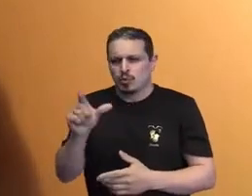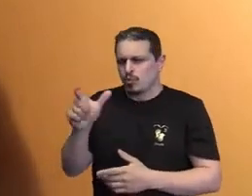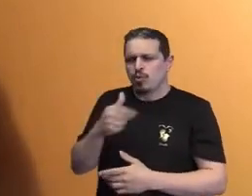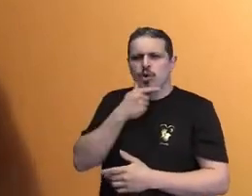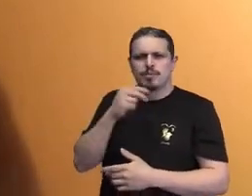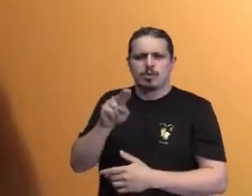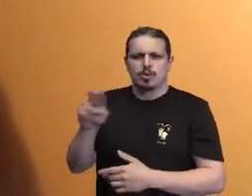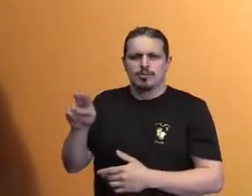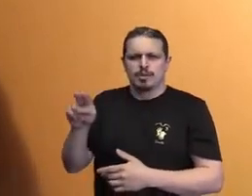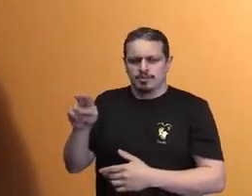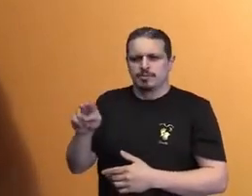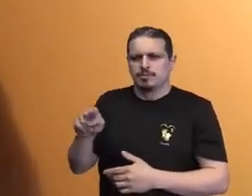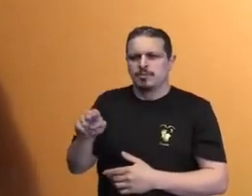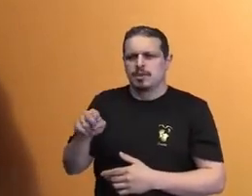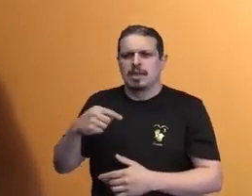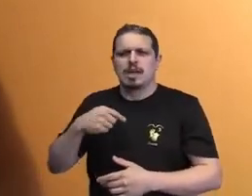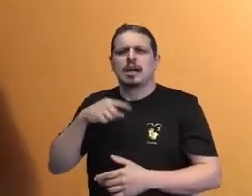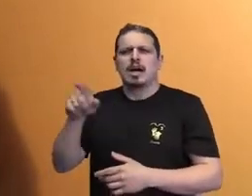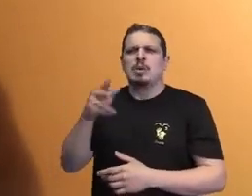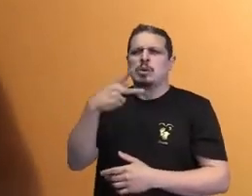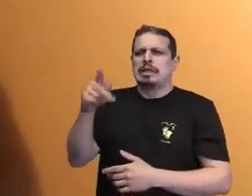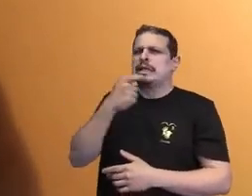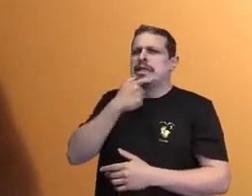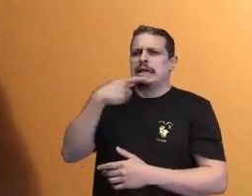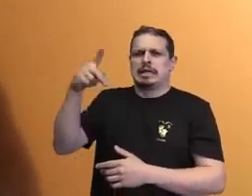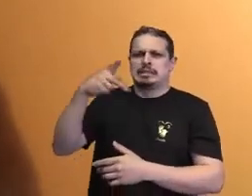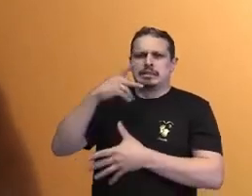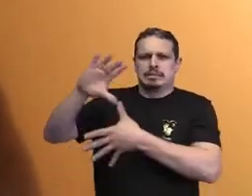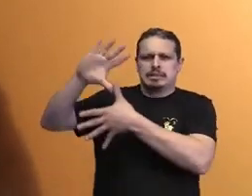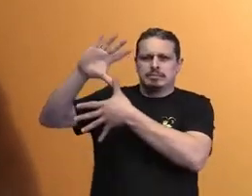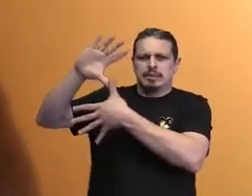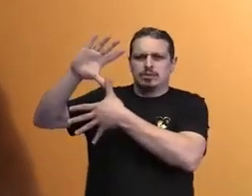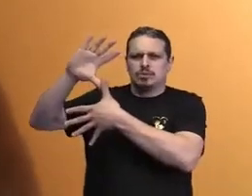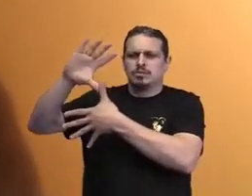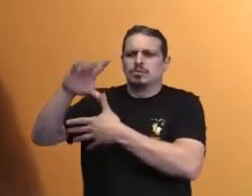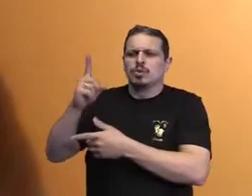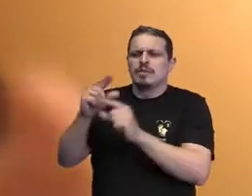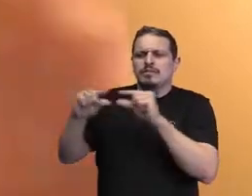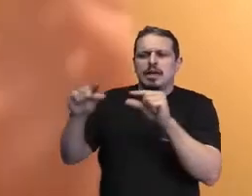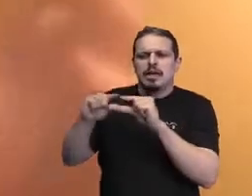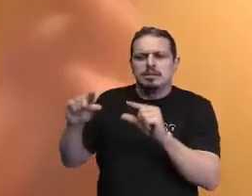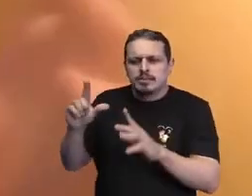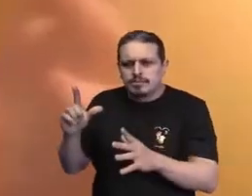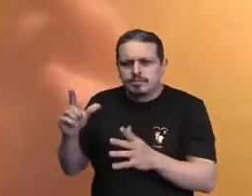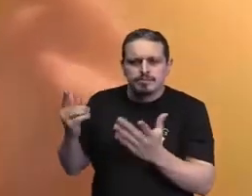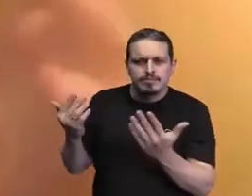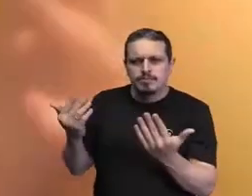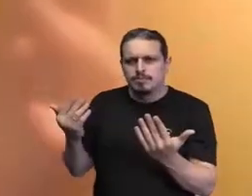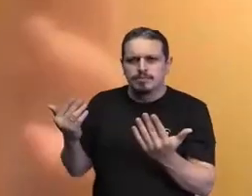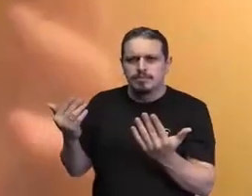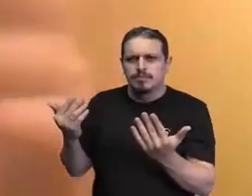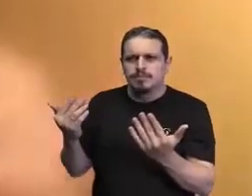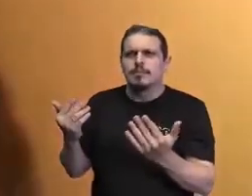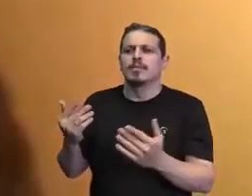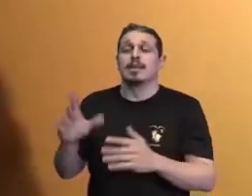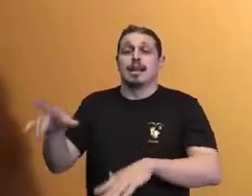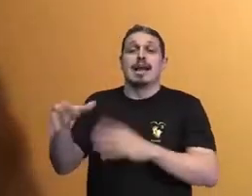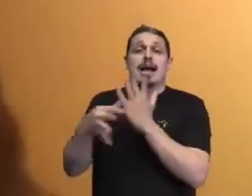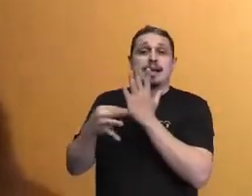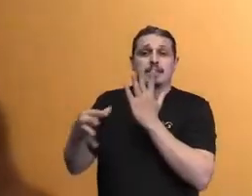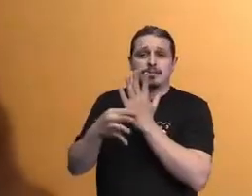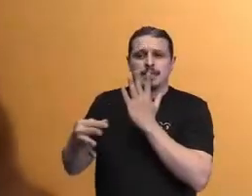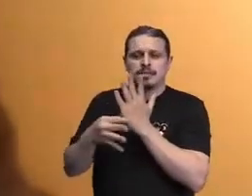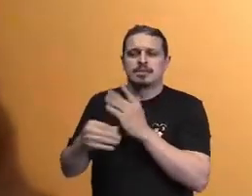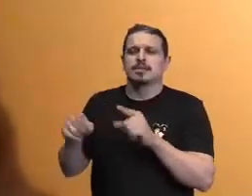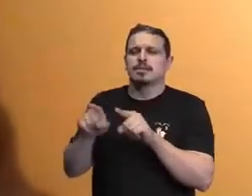norte-americanos do século XIX, ele usa uma expressão que serve para você ir para mim. Ele dizia, hábitos, hábitos não adianta